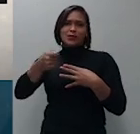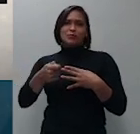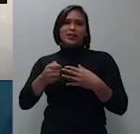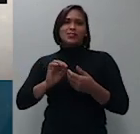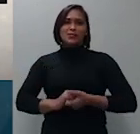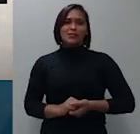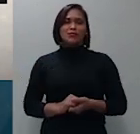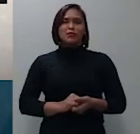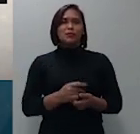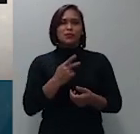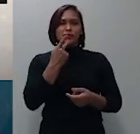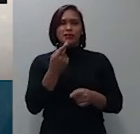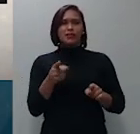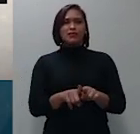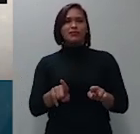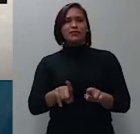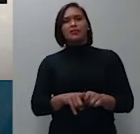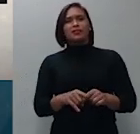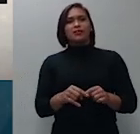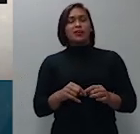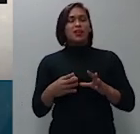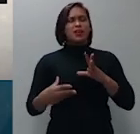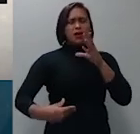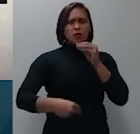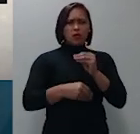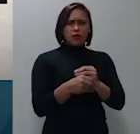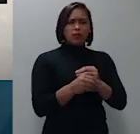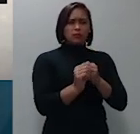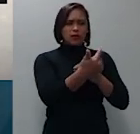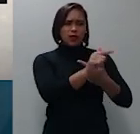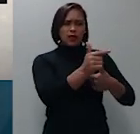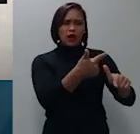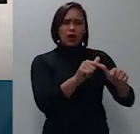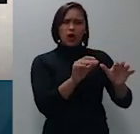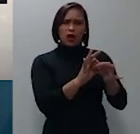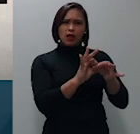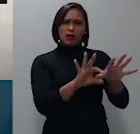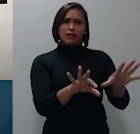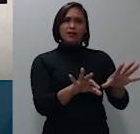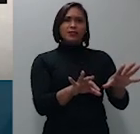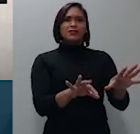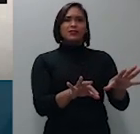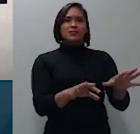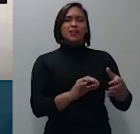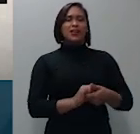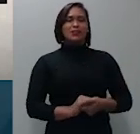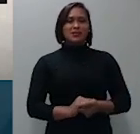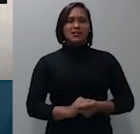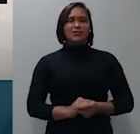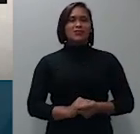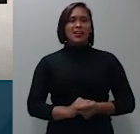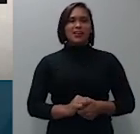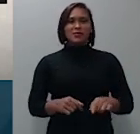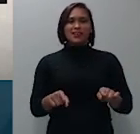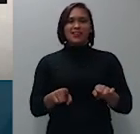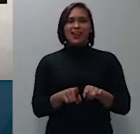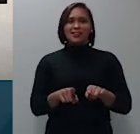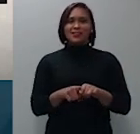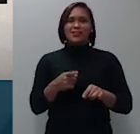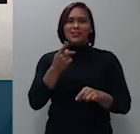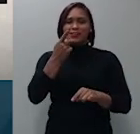integrada pela outra deliberação a folhas 1-231